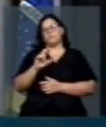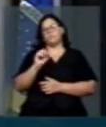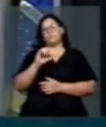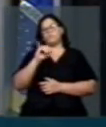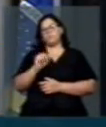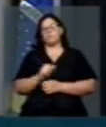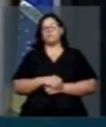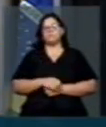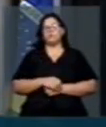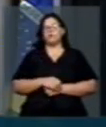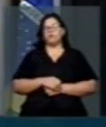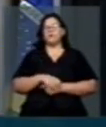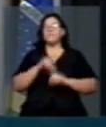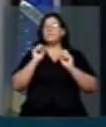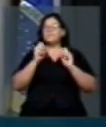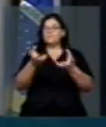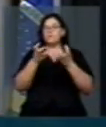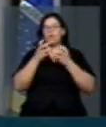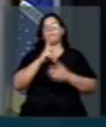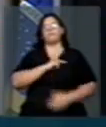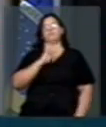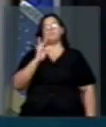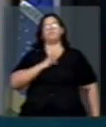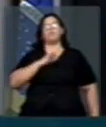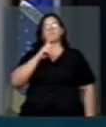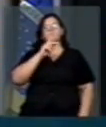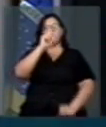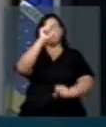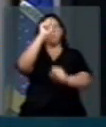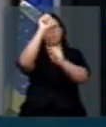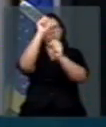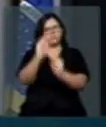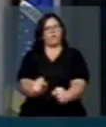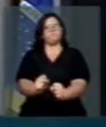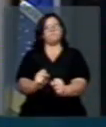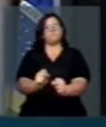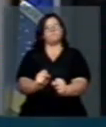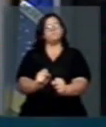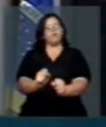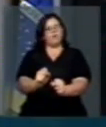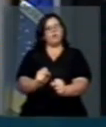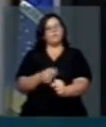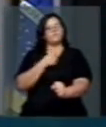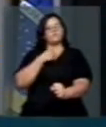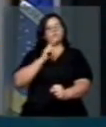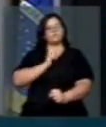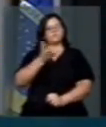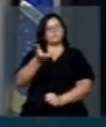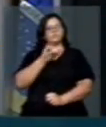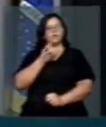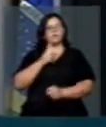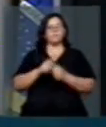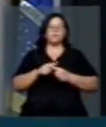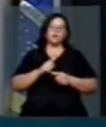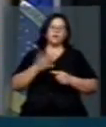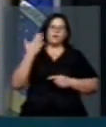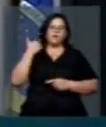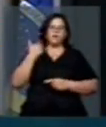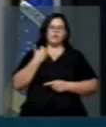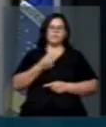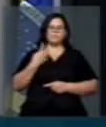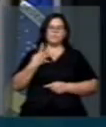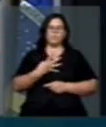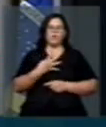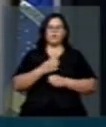poder pelo poder. E a ditadura do proletariado, se quiserem impor aqui no nosso país, desde 1964, lá não era PT,